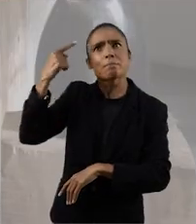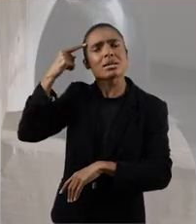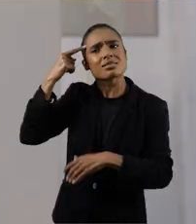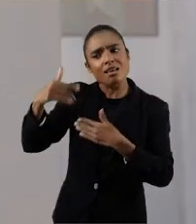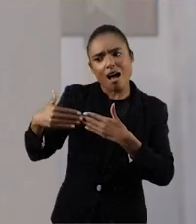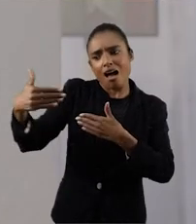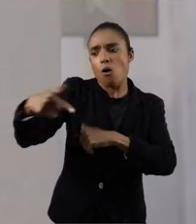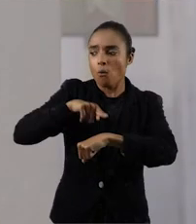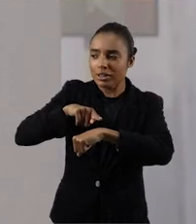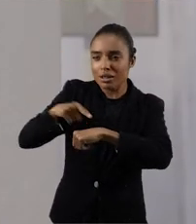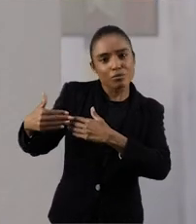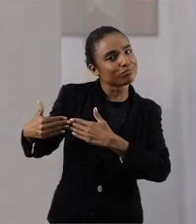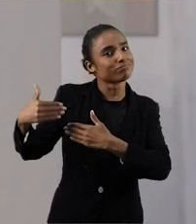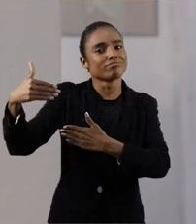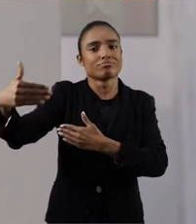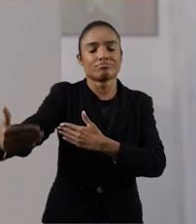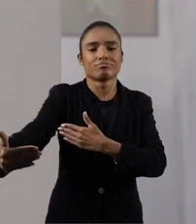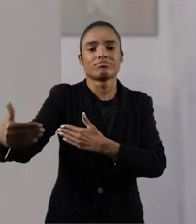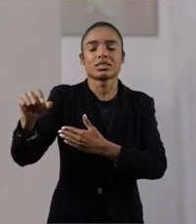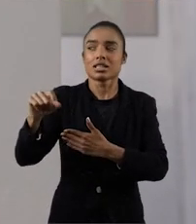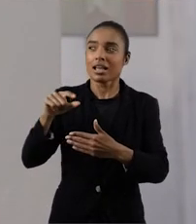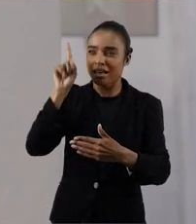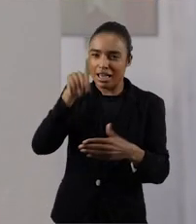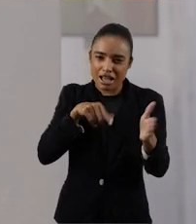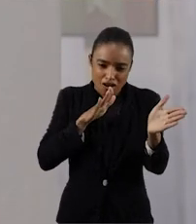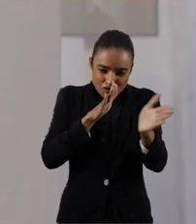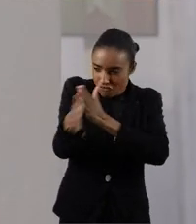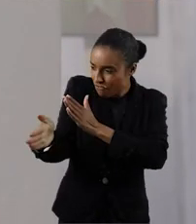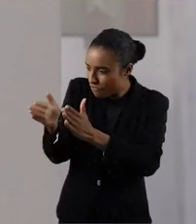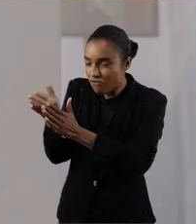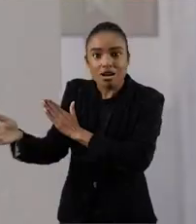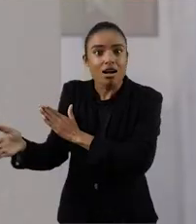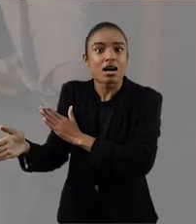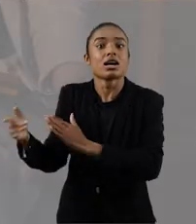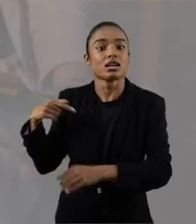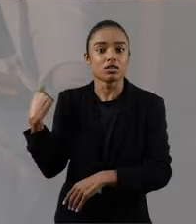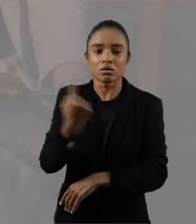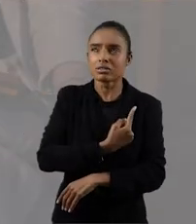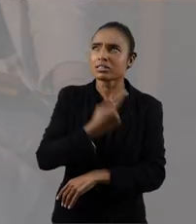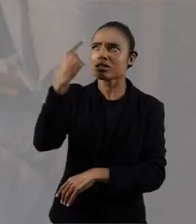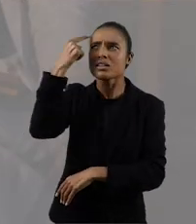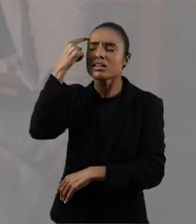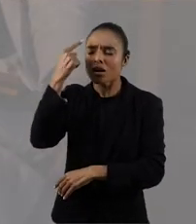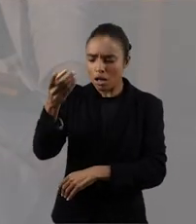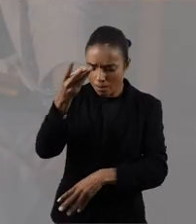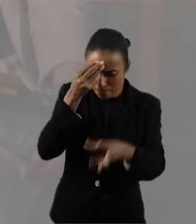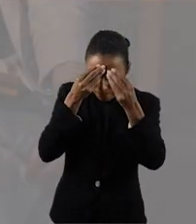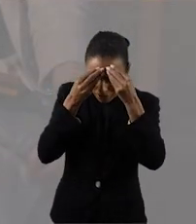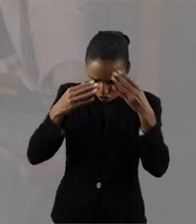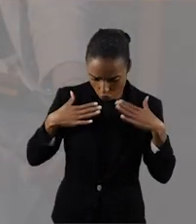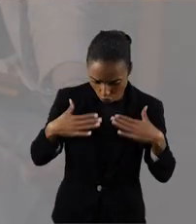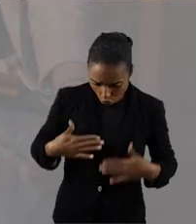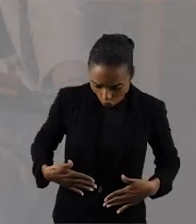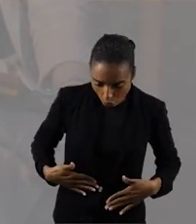tempo e pensar nesse lugar, como já falamos antes, sobre a fuga, como que a gente consegue acionar esses saberes